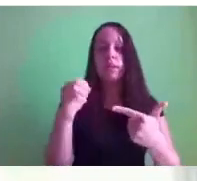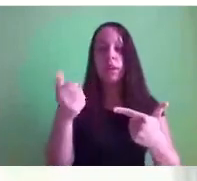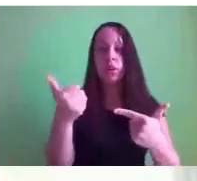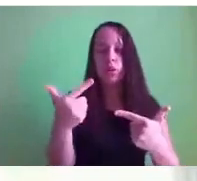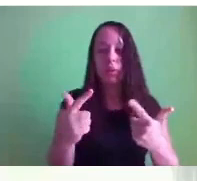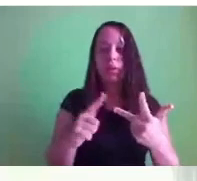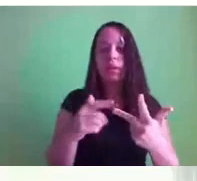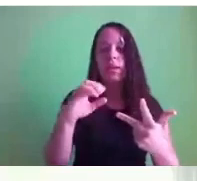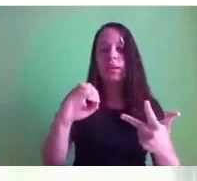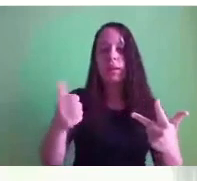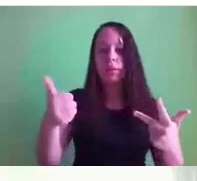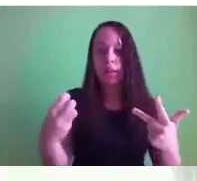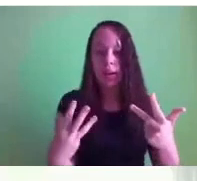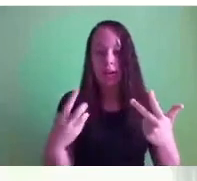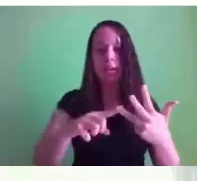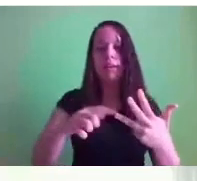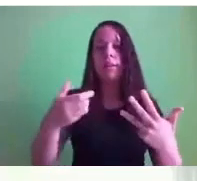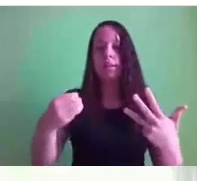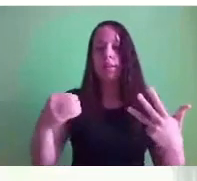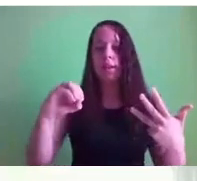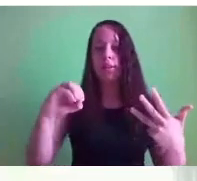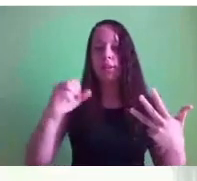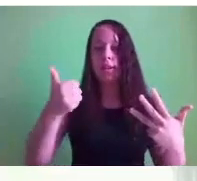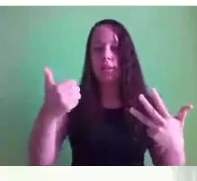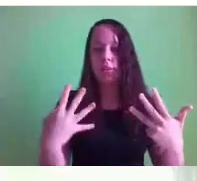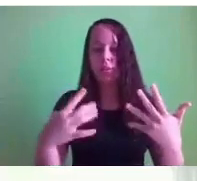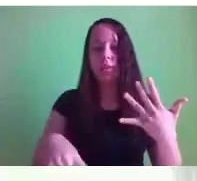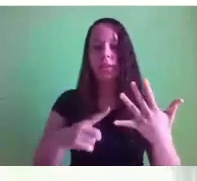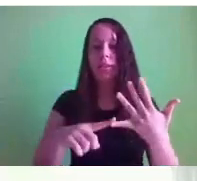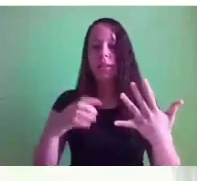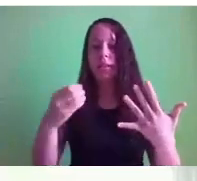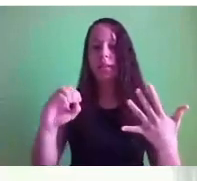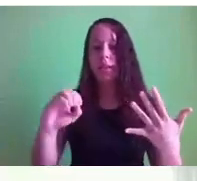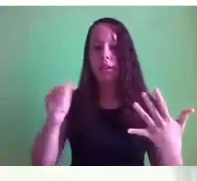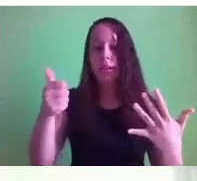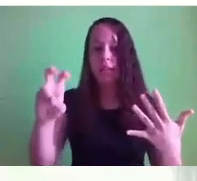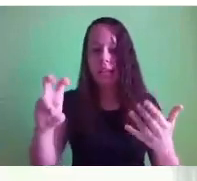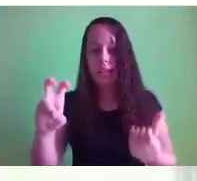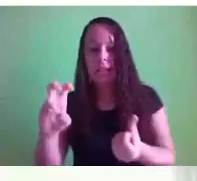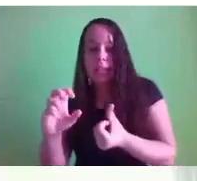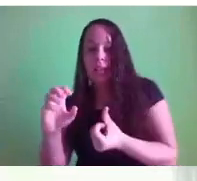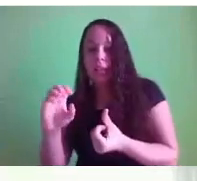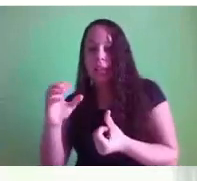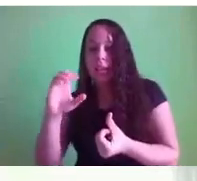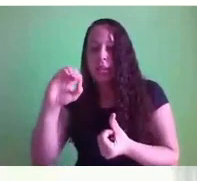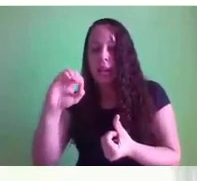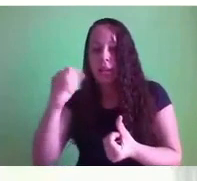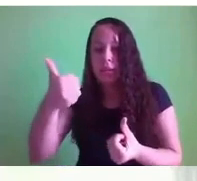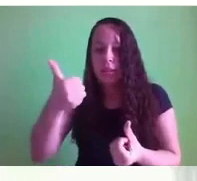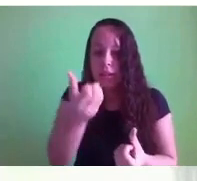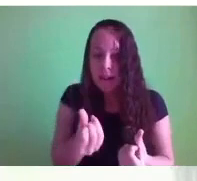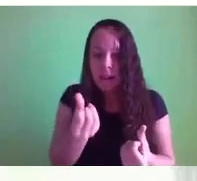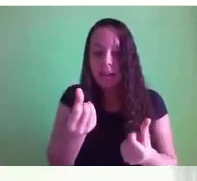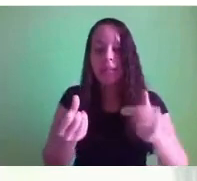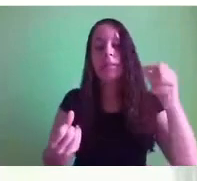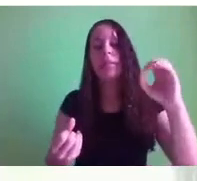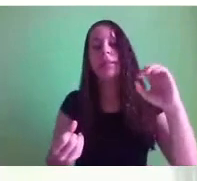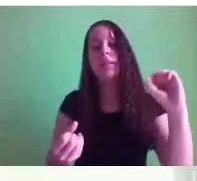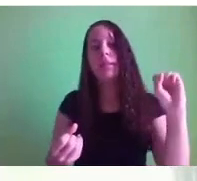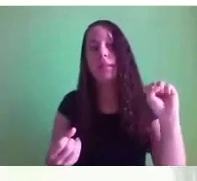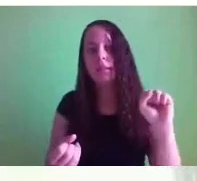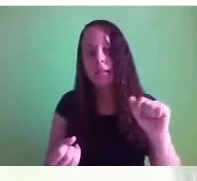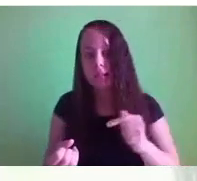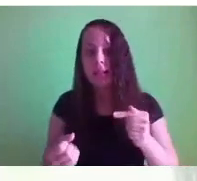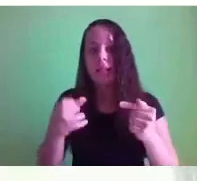014, 015, 016, 017 e